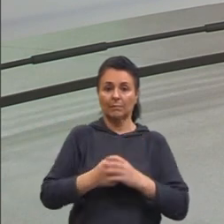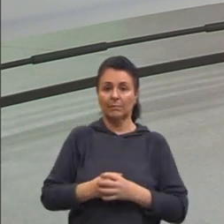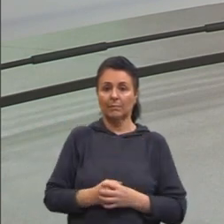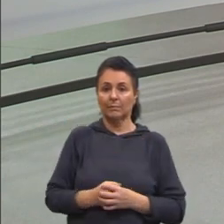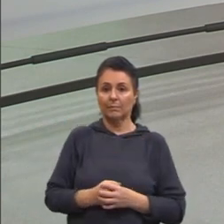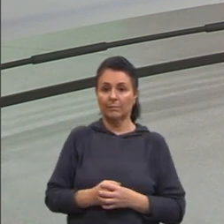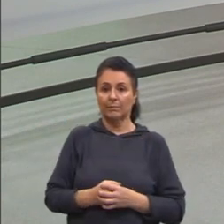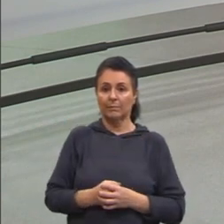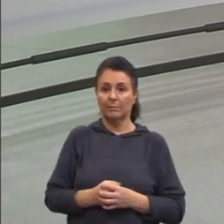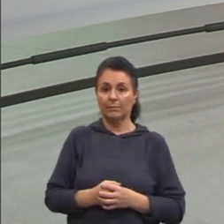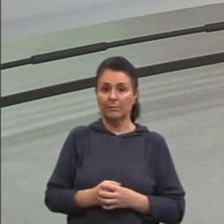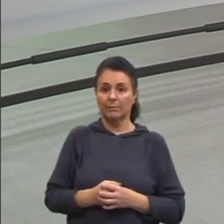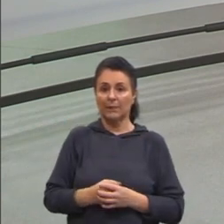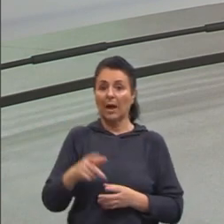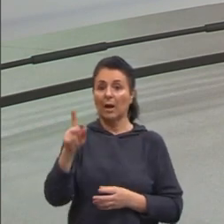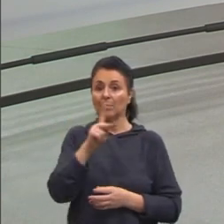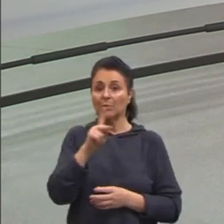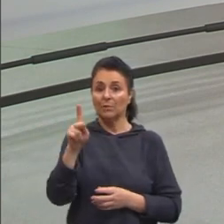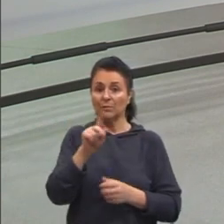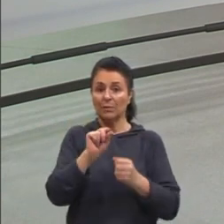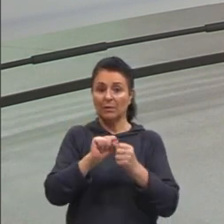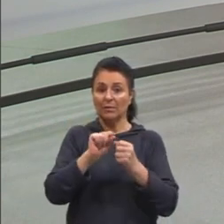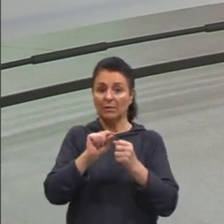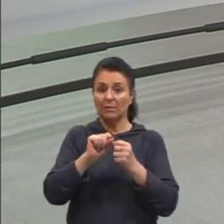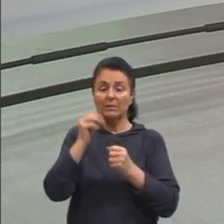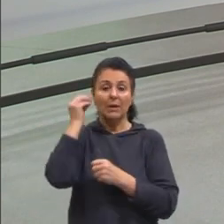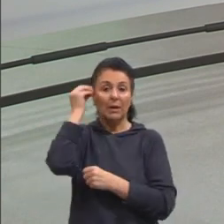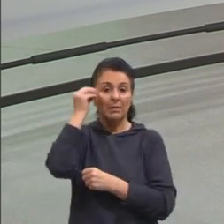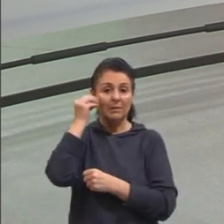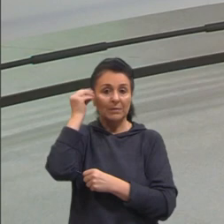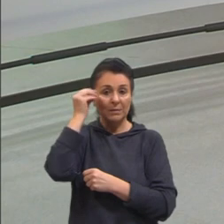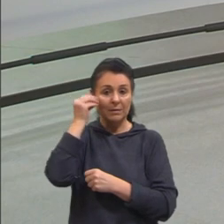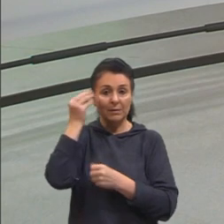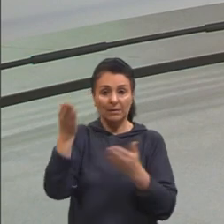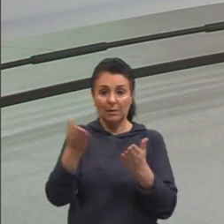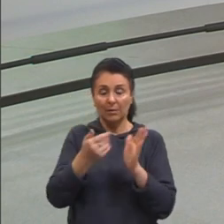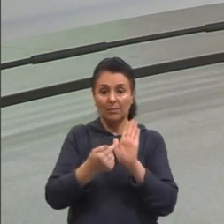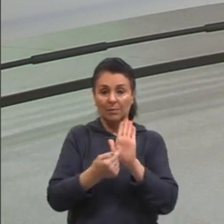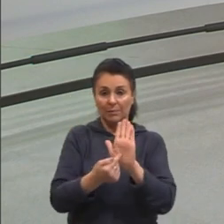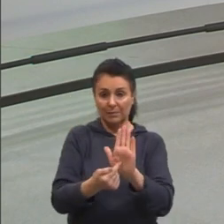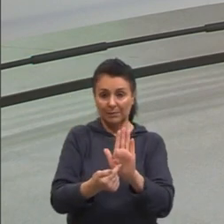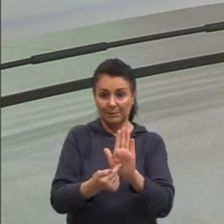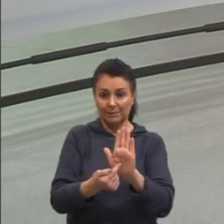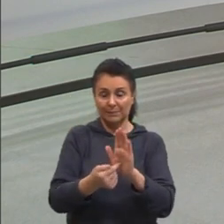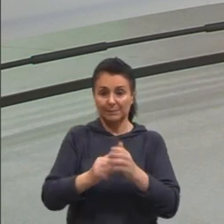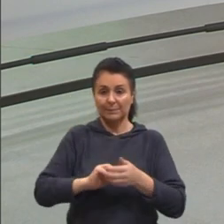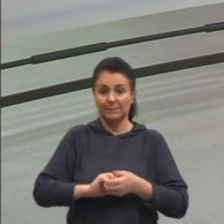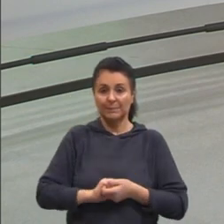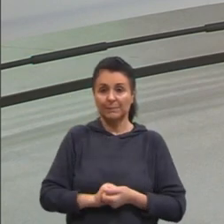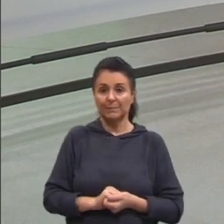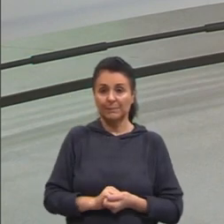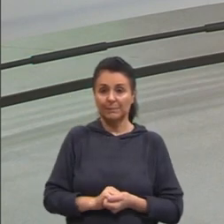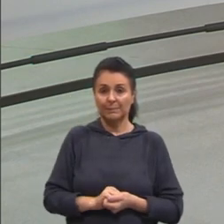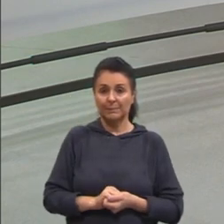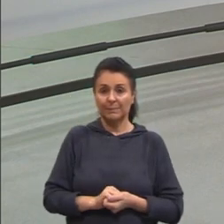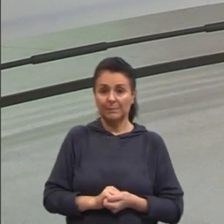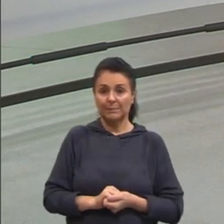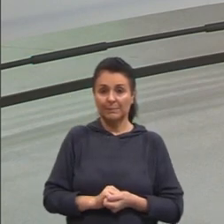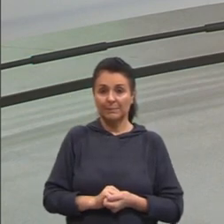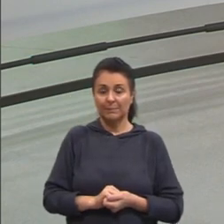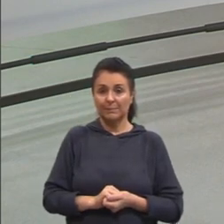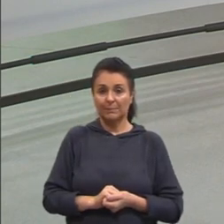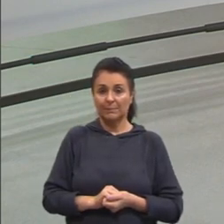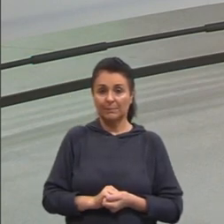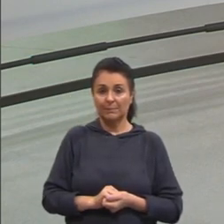derreteu. Eu vou usar o slime hoje para mostrar para vocês o transporte de membrana. Eu estou vai pegar